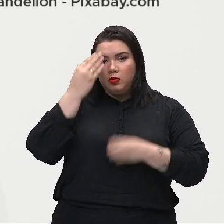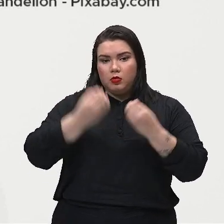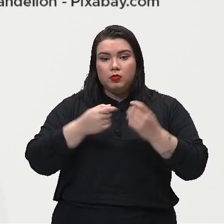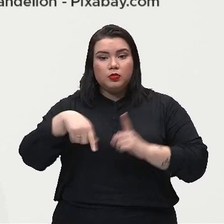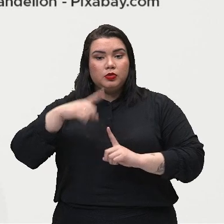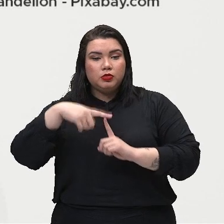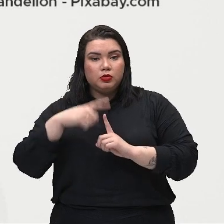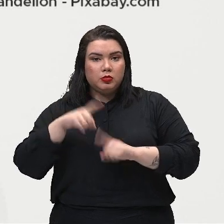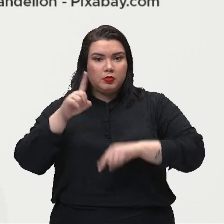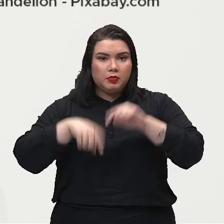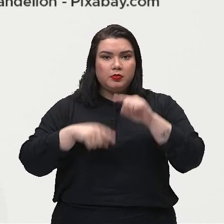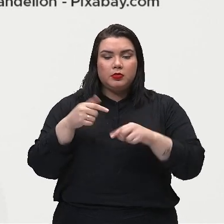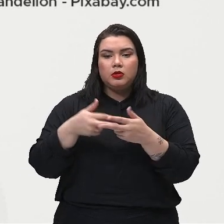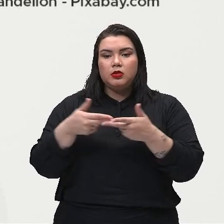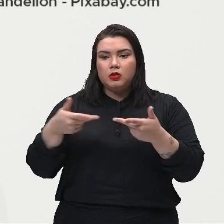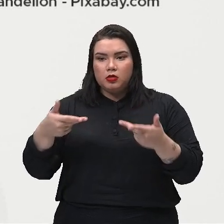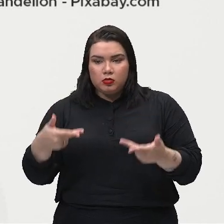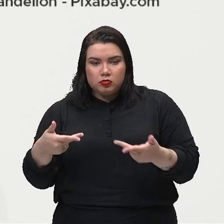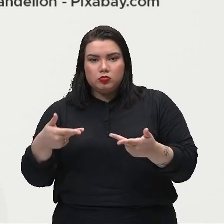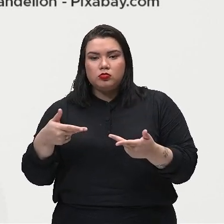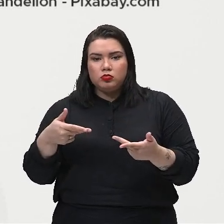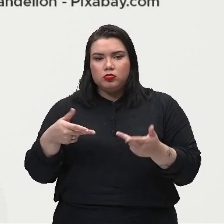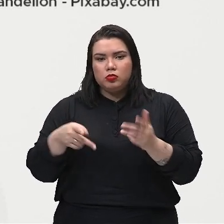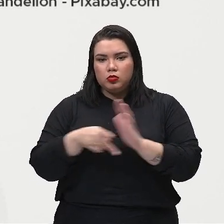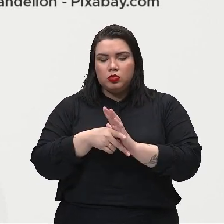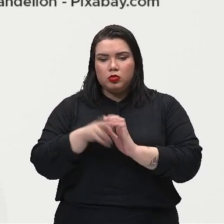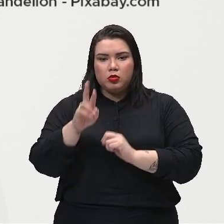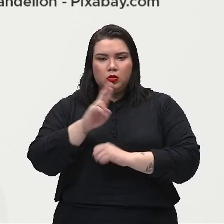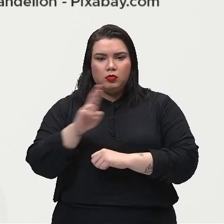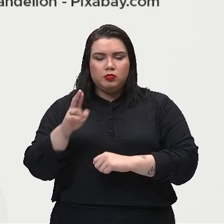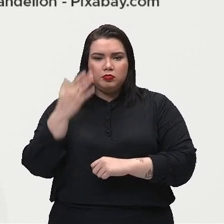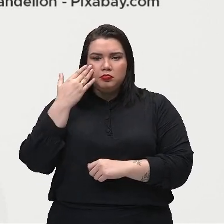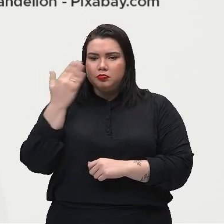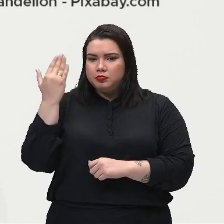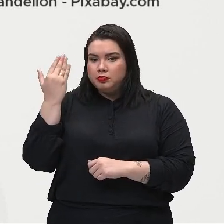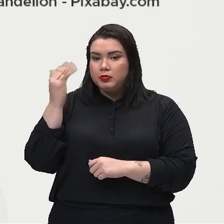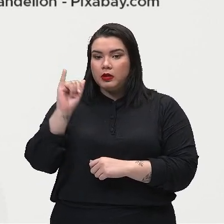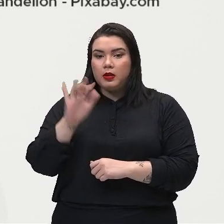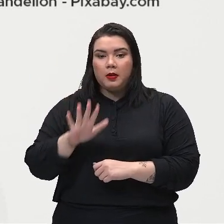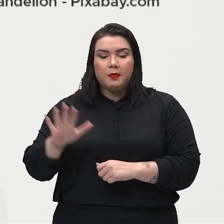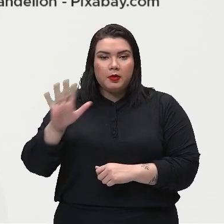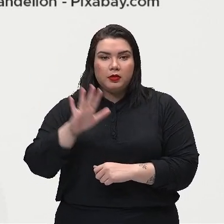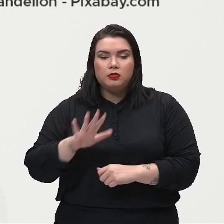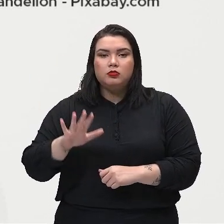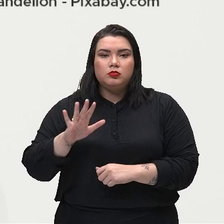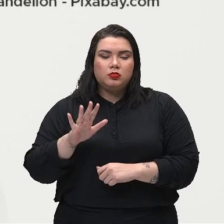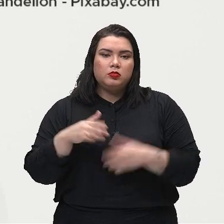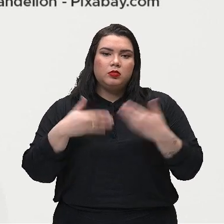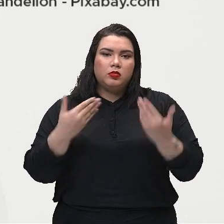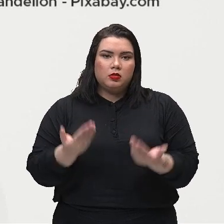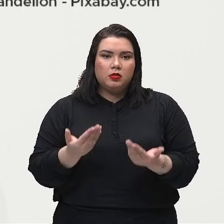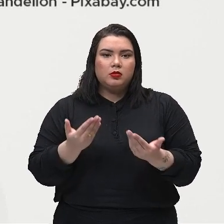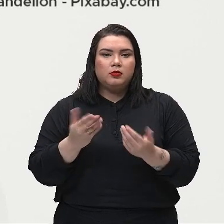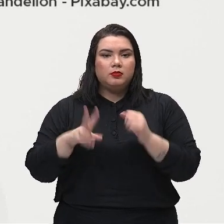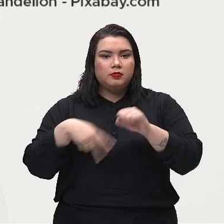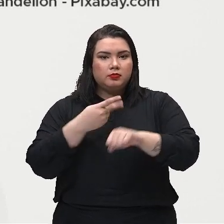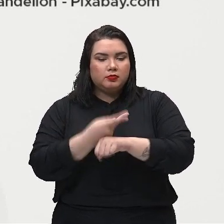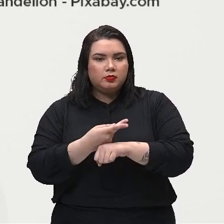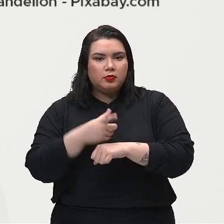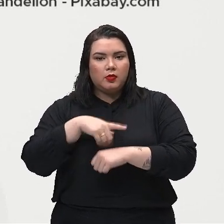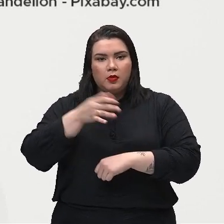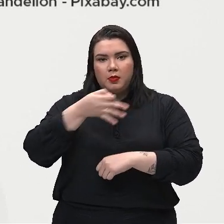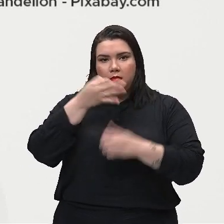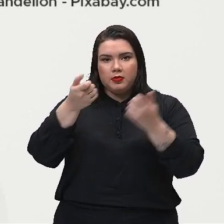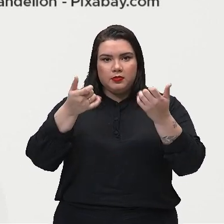aqui de instrumento, acho que chamado de ansinho, né? Ou se vocês chamam de outro nome aí, daqui a pouco vocês comentem